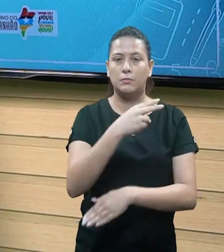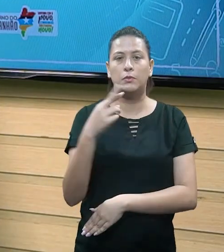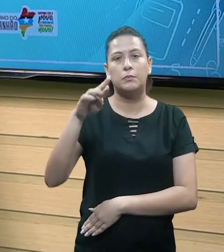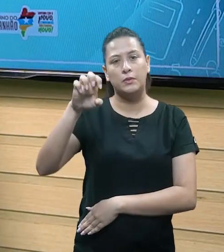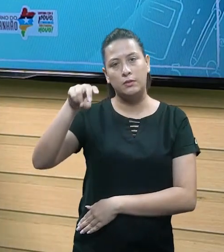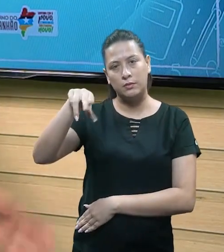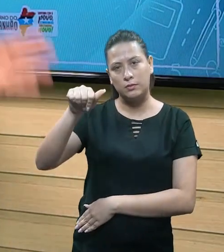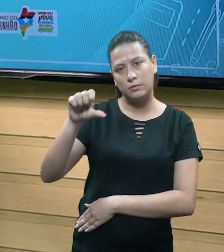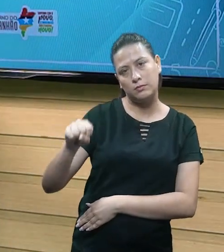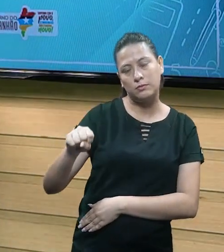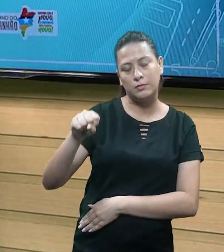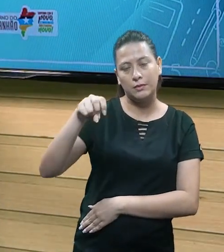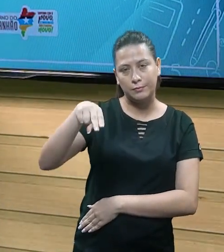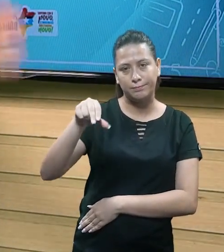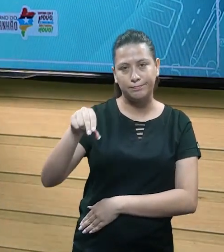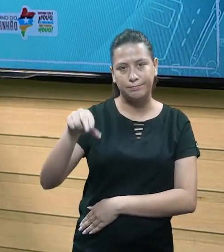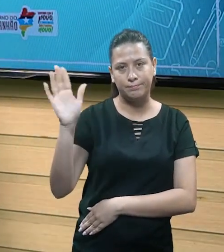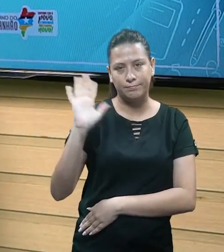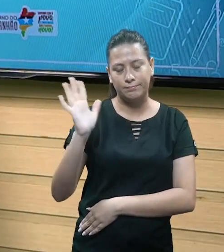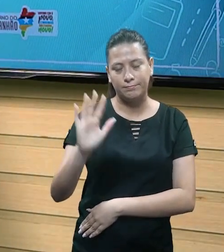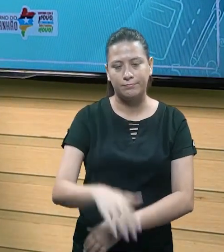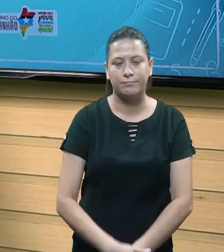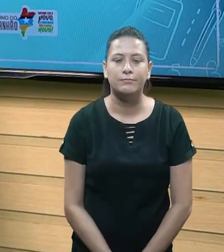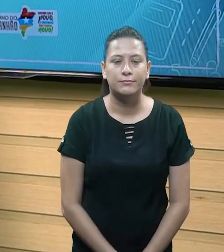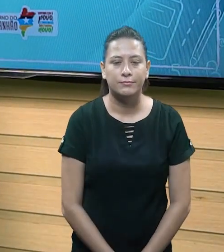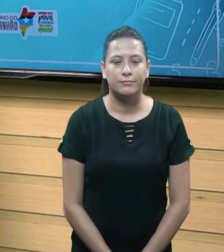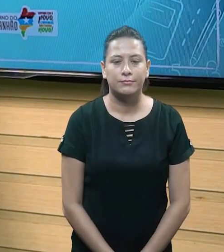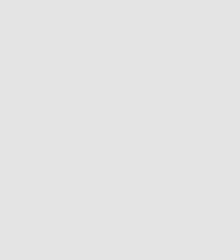Fique em casa. o professor Renan Robson. Até a próxima. Tchau, tchau.